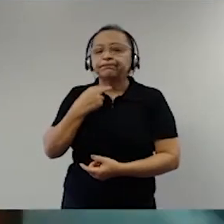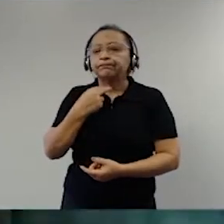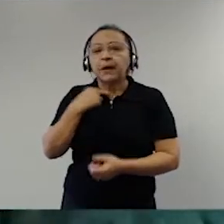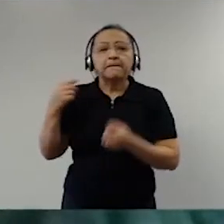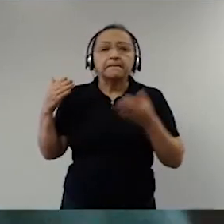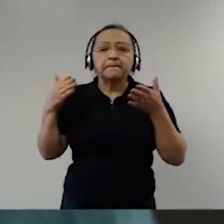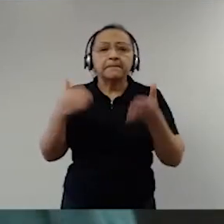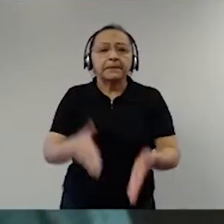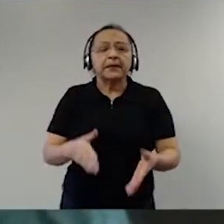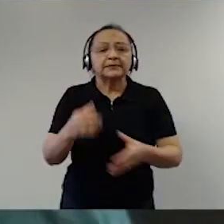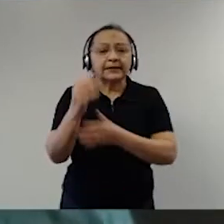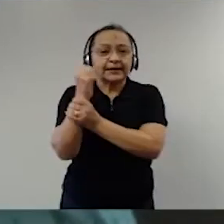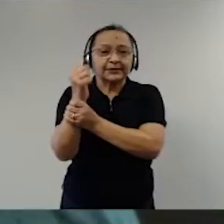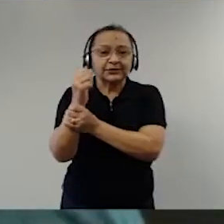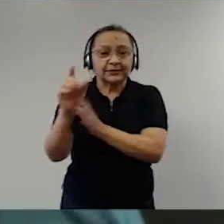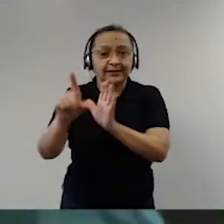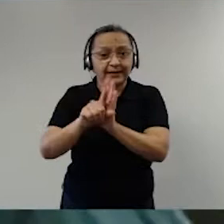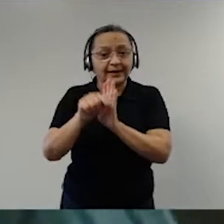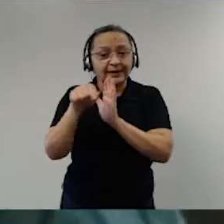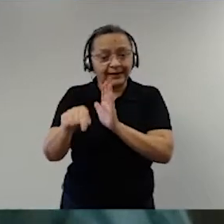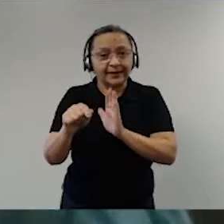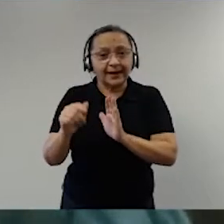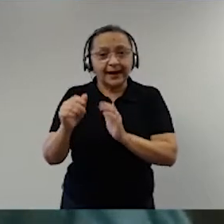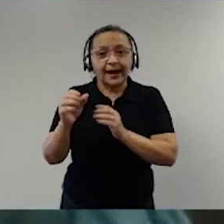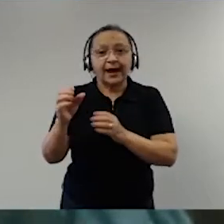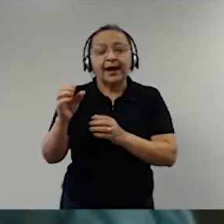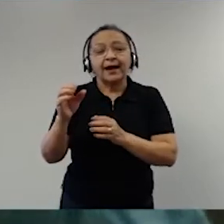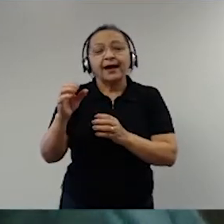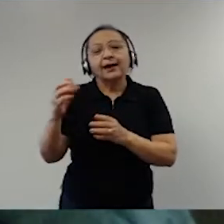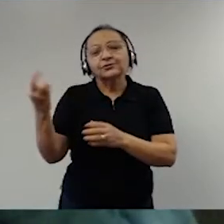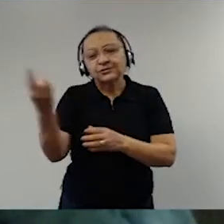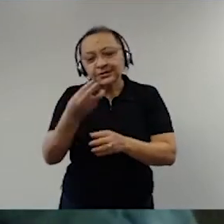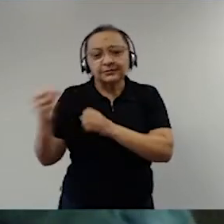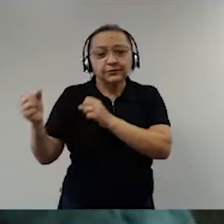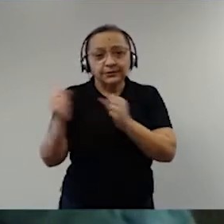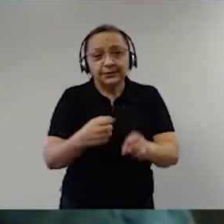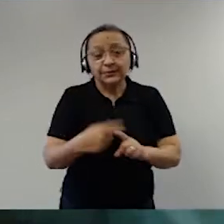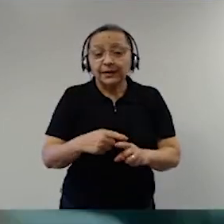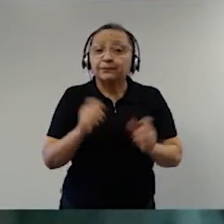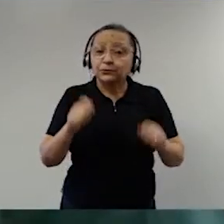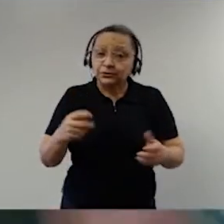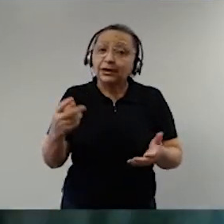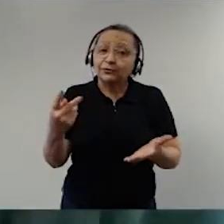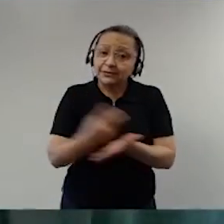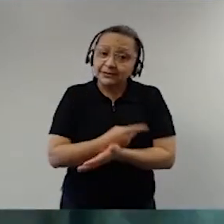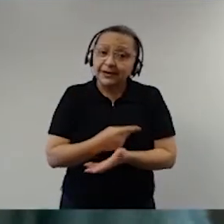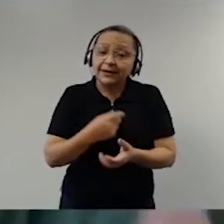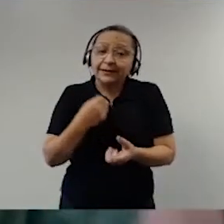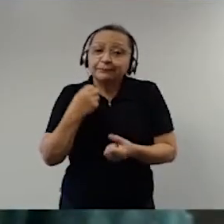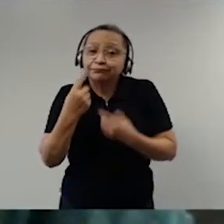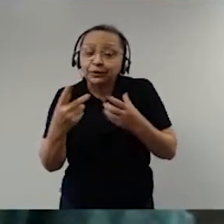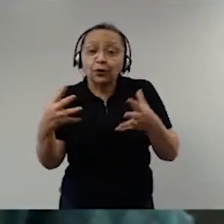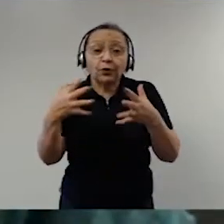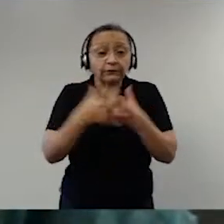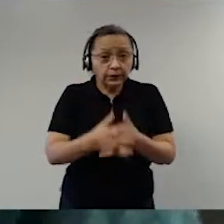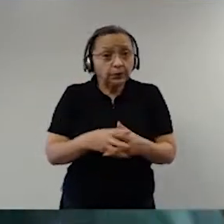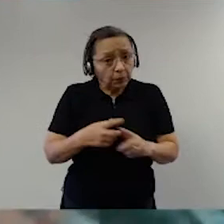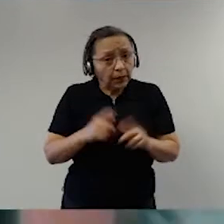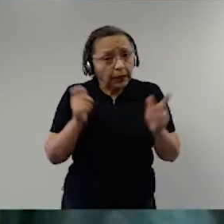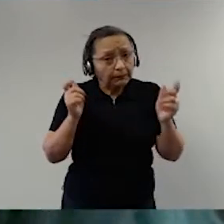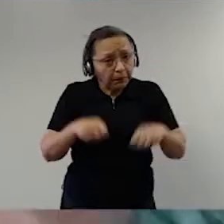dessa garantia das leis e a ordem, ele seria parte de um eventual conflito. Porque pode haver conflito.